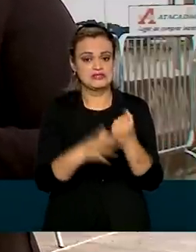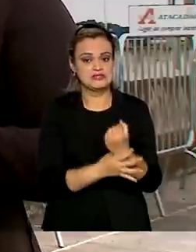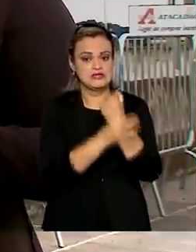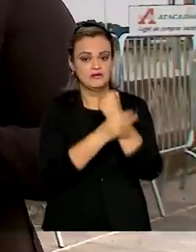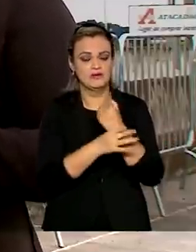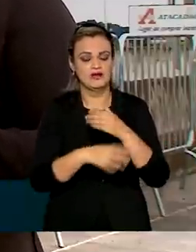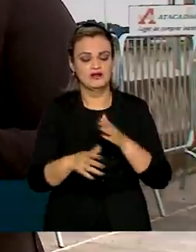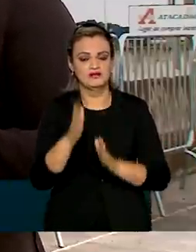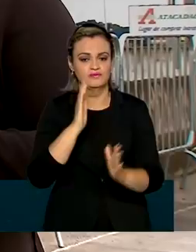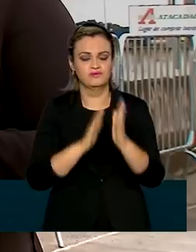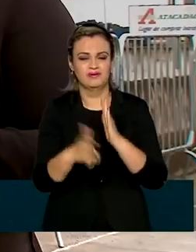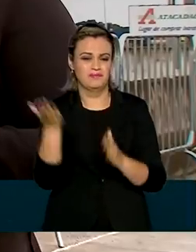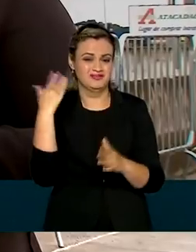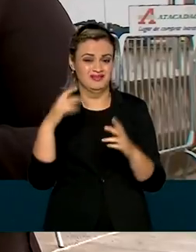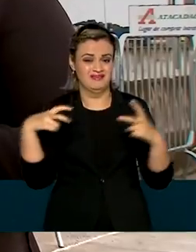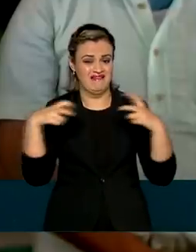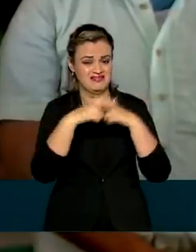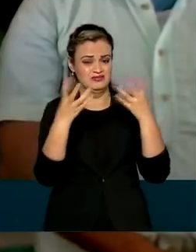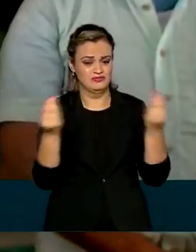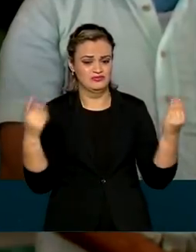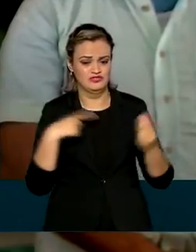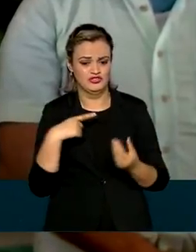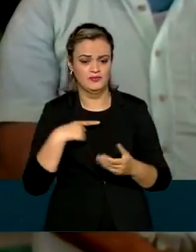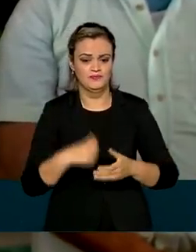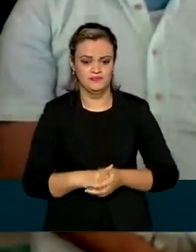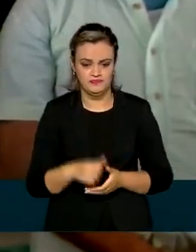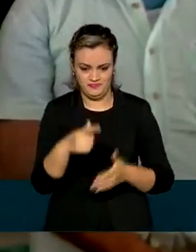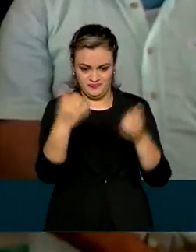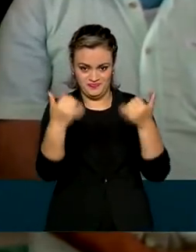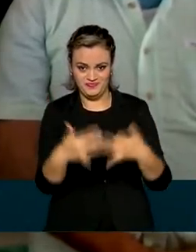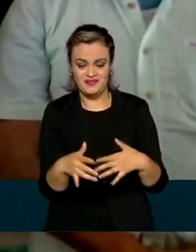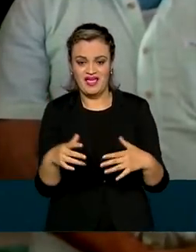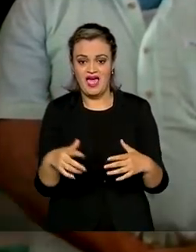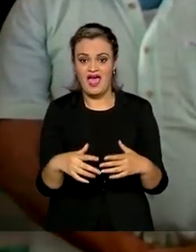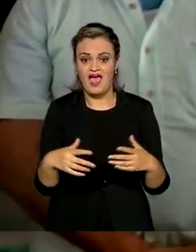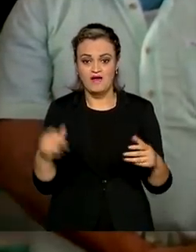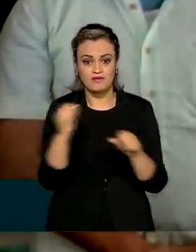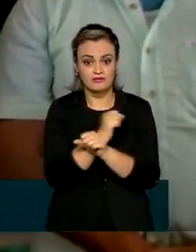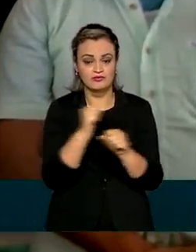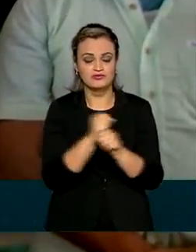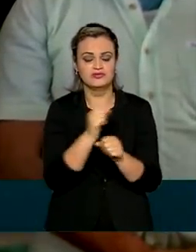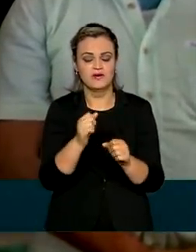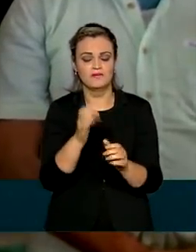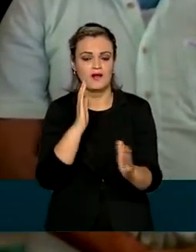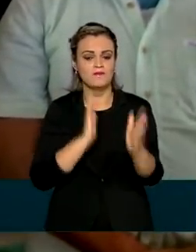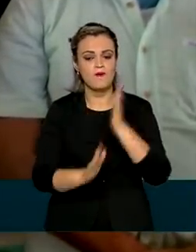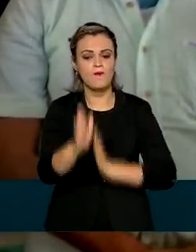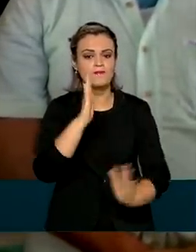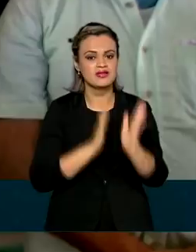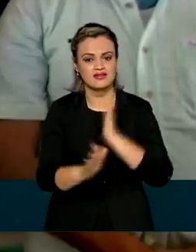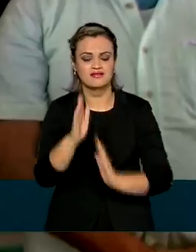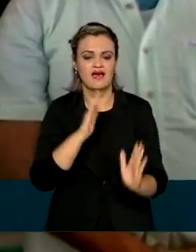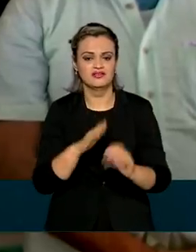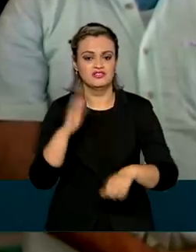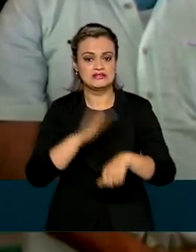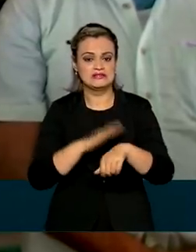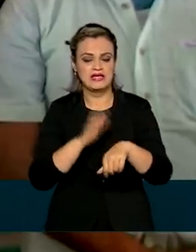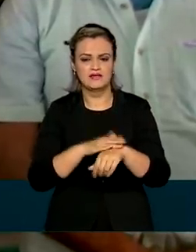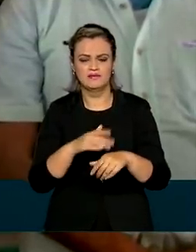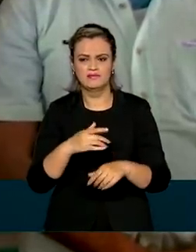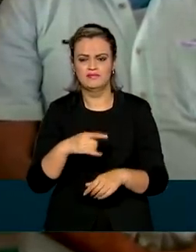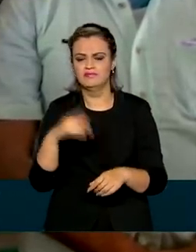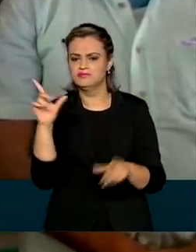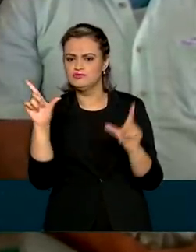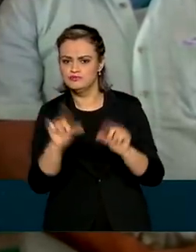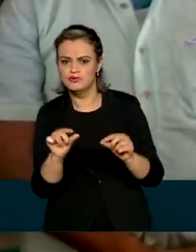rodovias com o maior número de acidentes no país. Uma obra de mobilidade urbana, uma obra que vai diminuir o tempo de viagem,